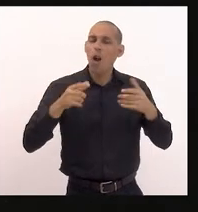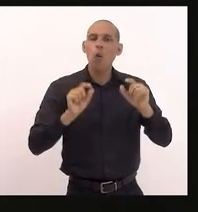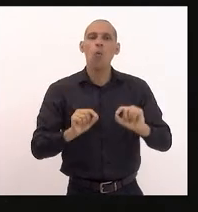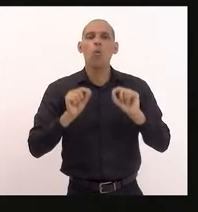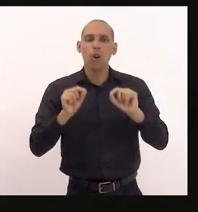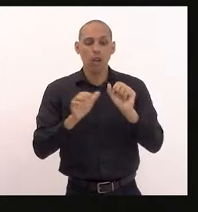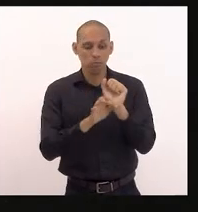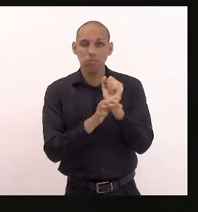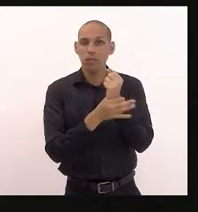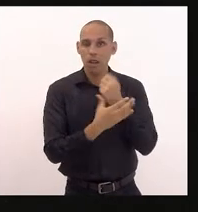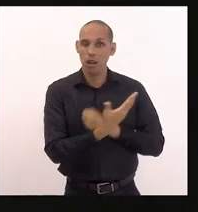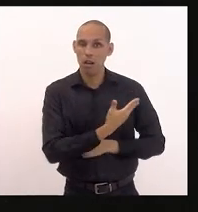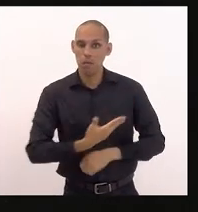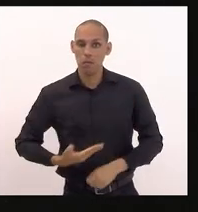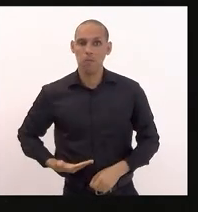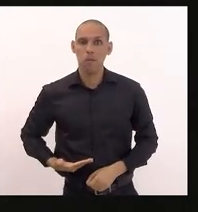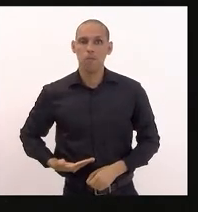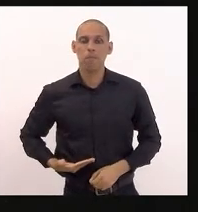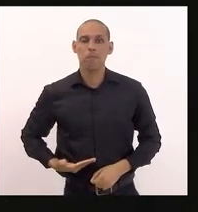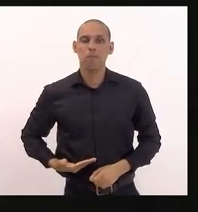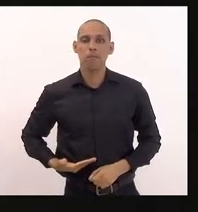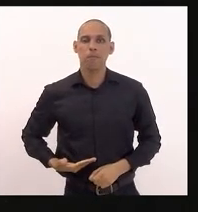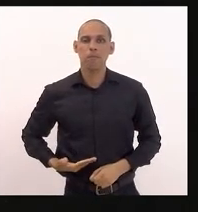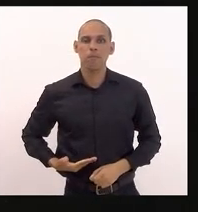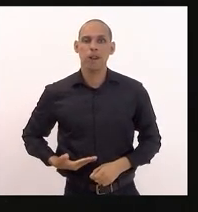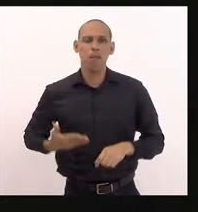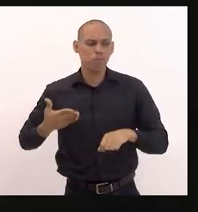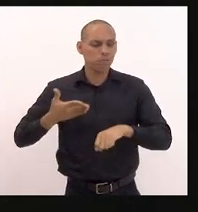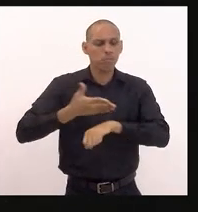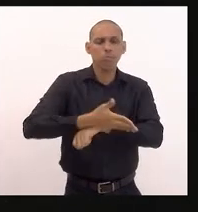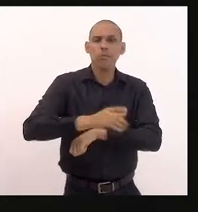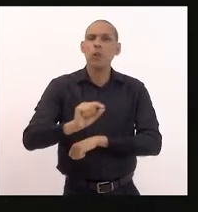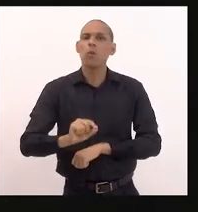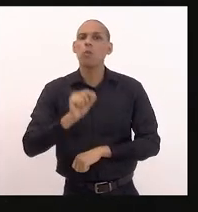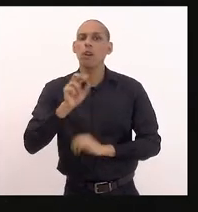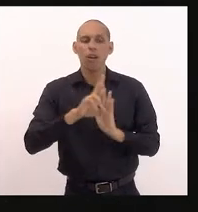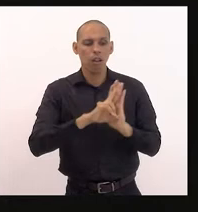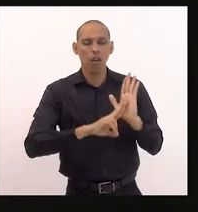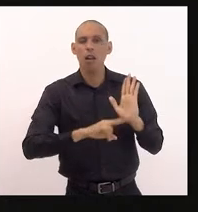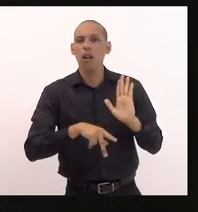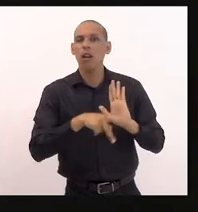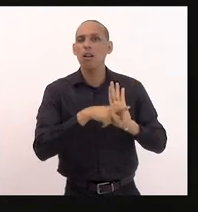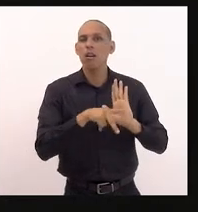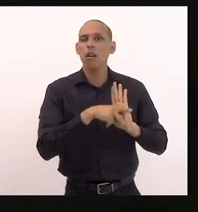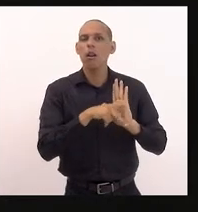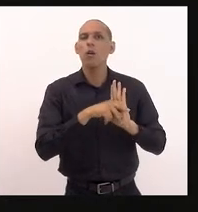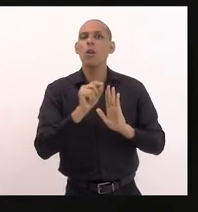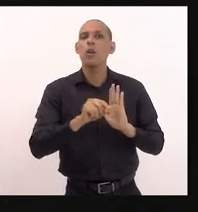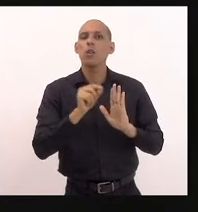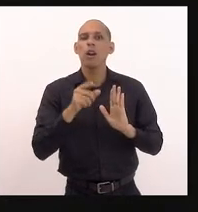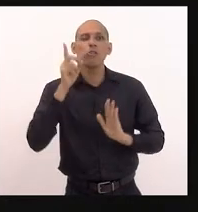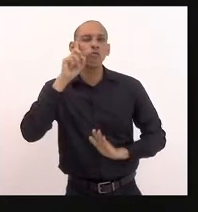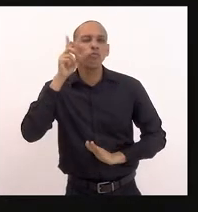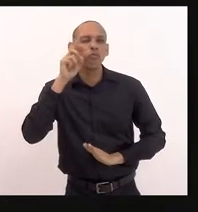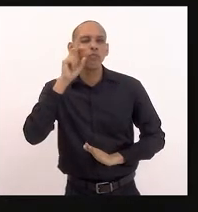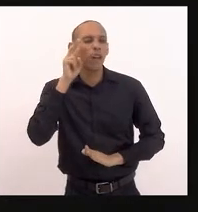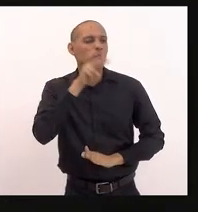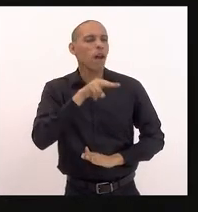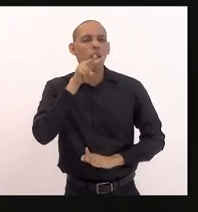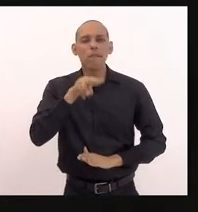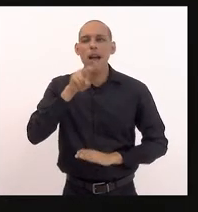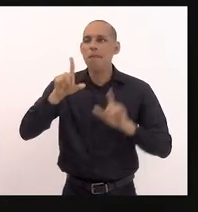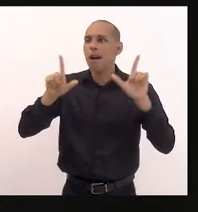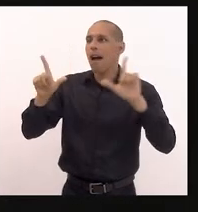da segurança pública ultrapassa aqueles resultados que aparecem no dia a dia dos